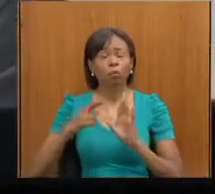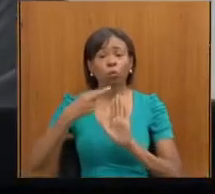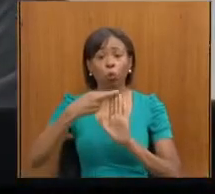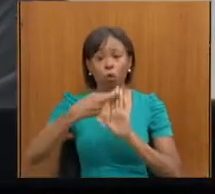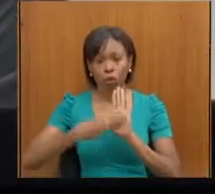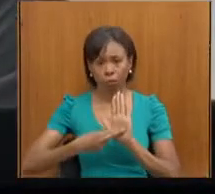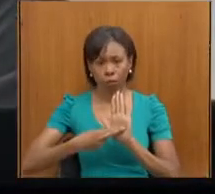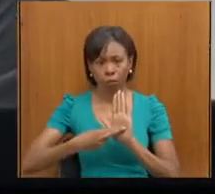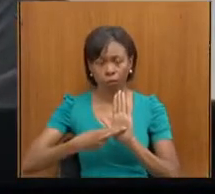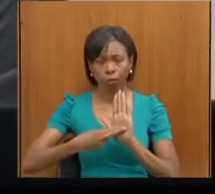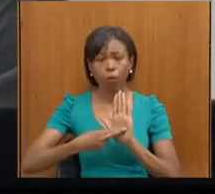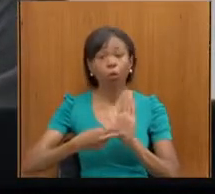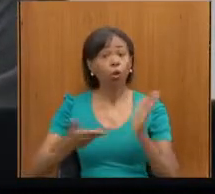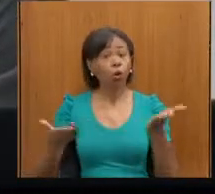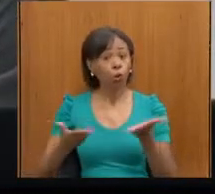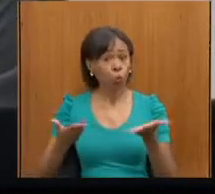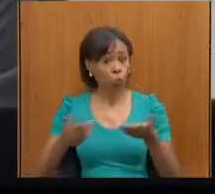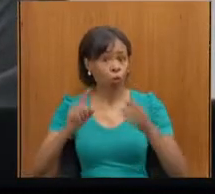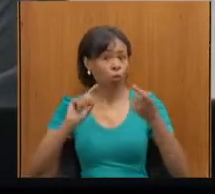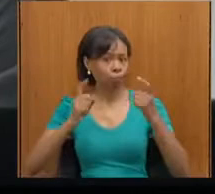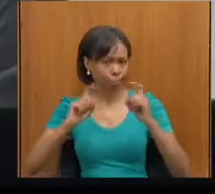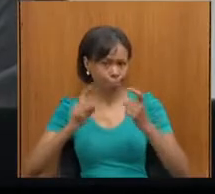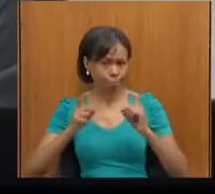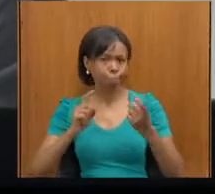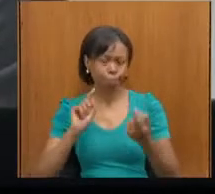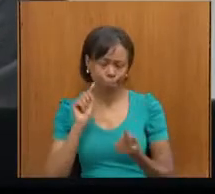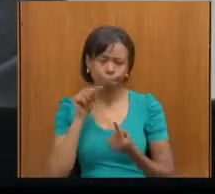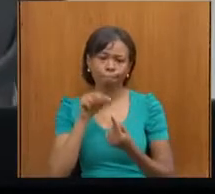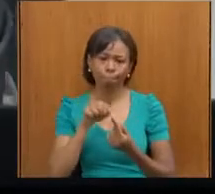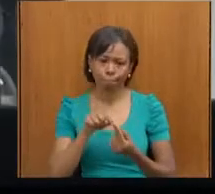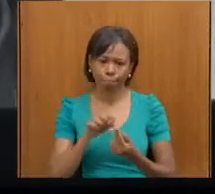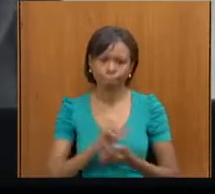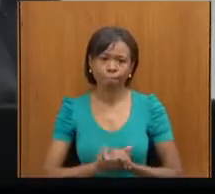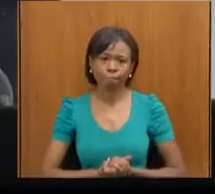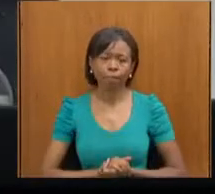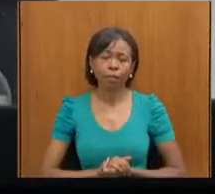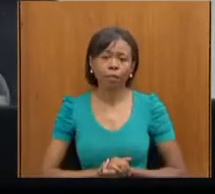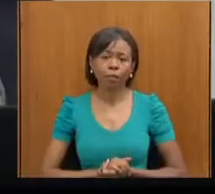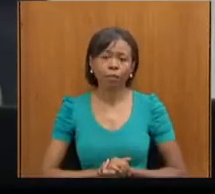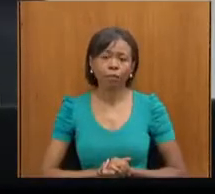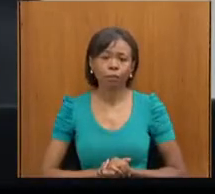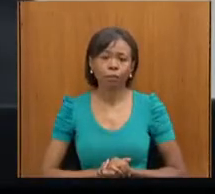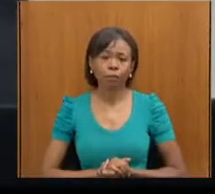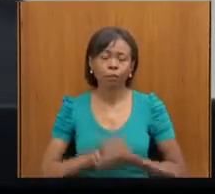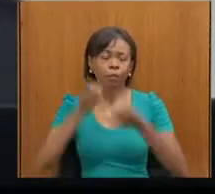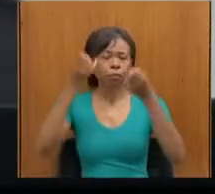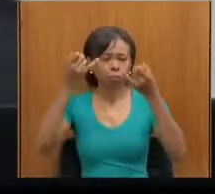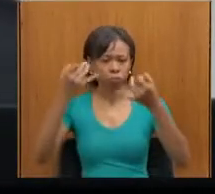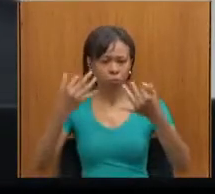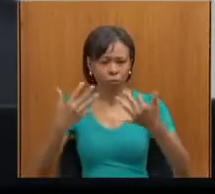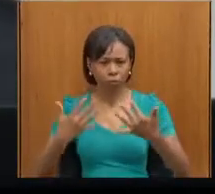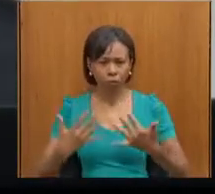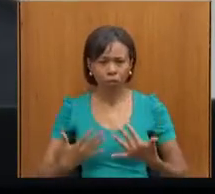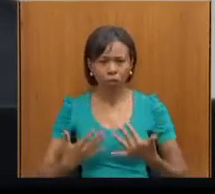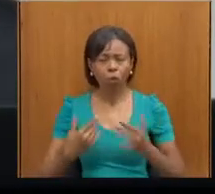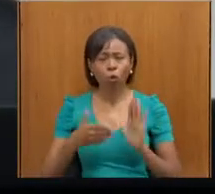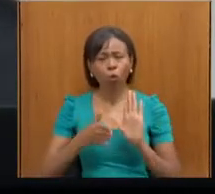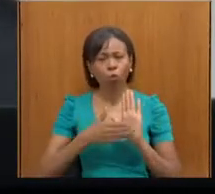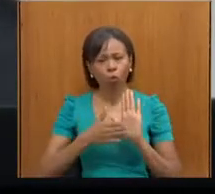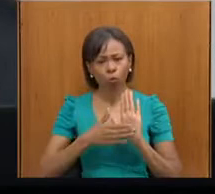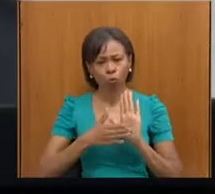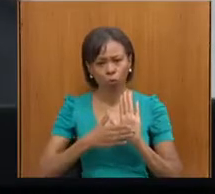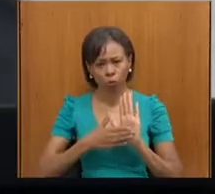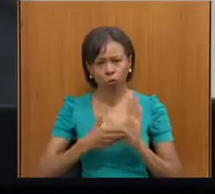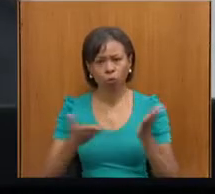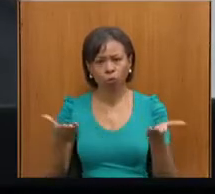deu origem a essa audiência, então, eu queria aqui fazer uma breve explanação, porque hoje o propósito é a gente